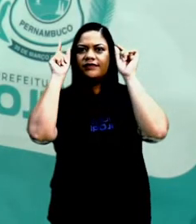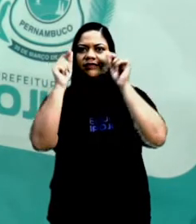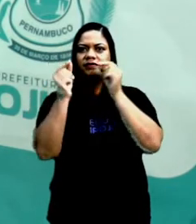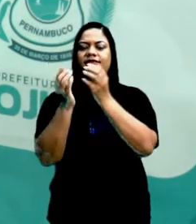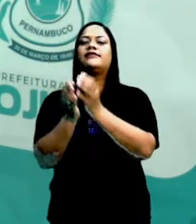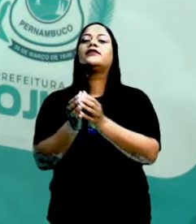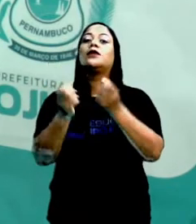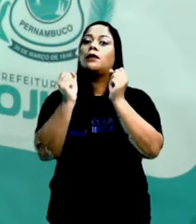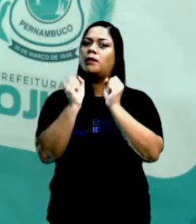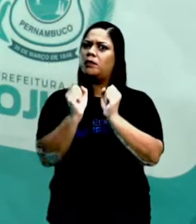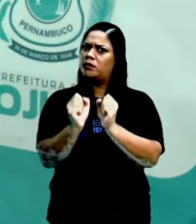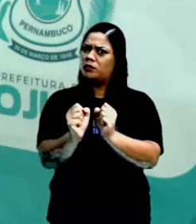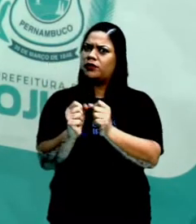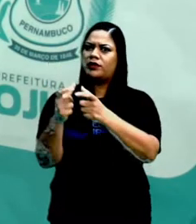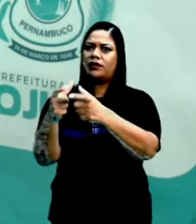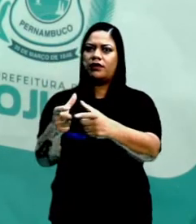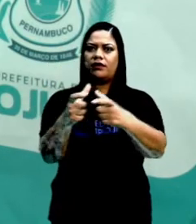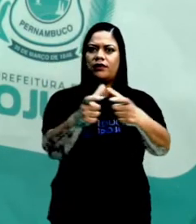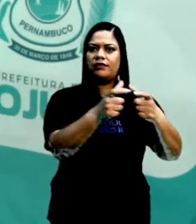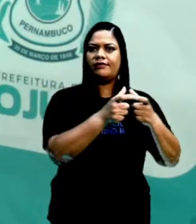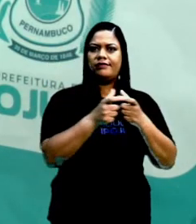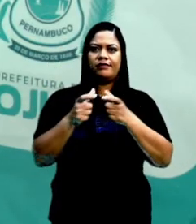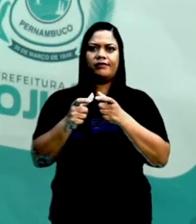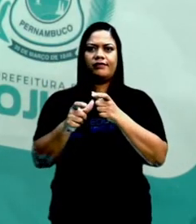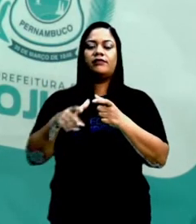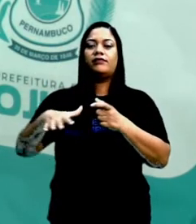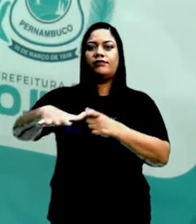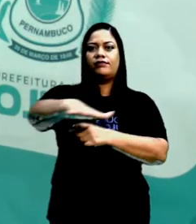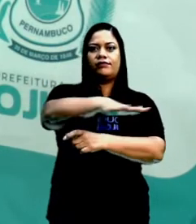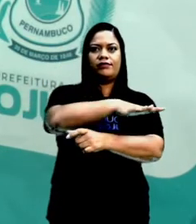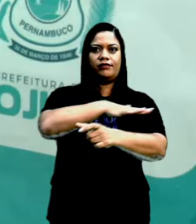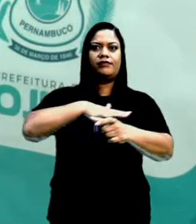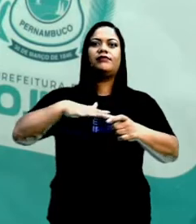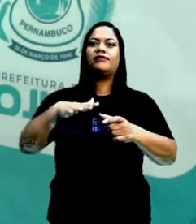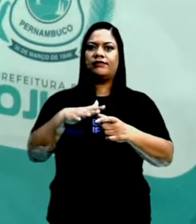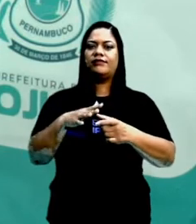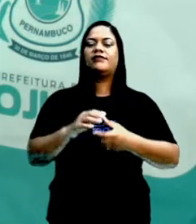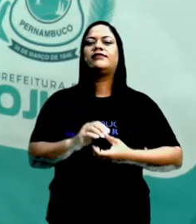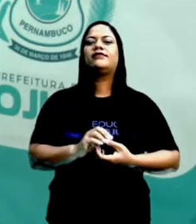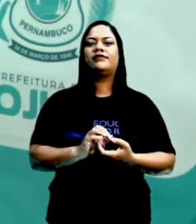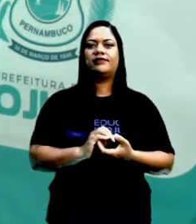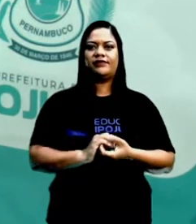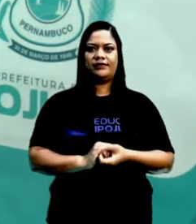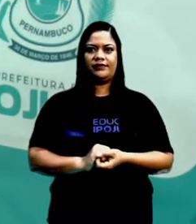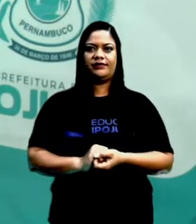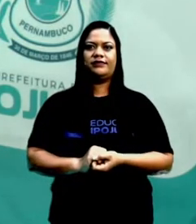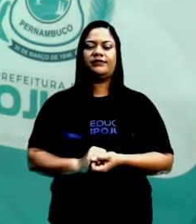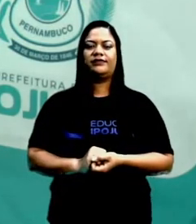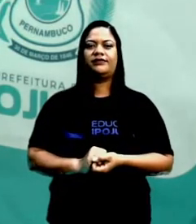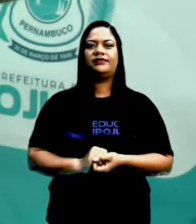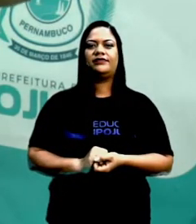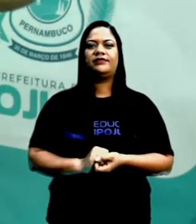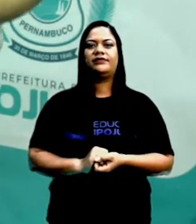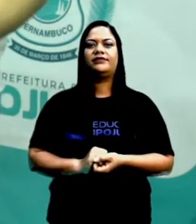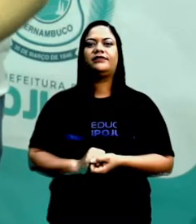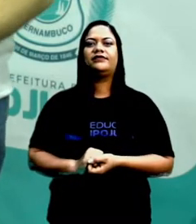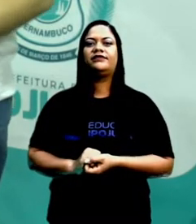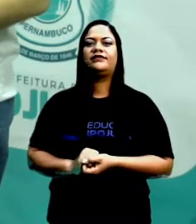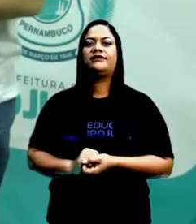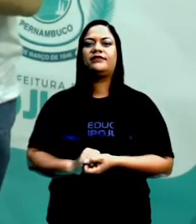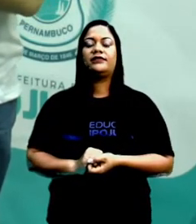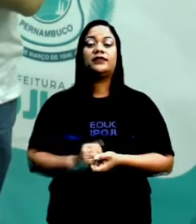ilha em ilha, navegando, sem precisar passar por longos períodos dentro do mar. Ok, pessoal? Bom,